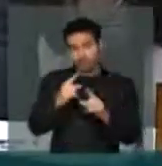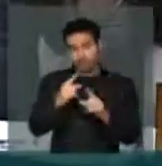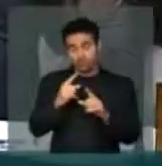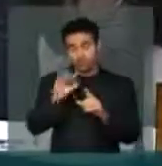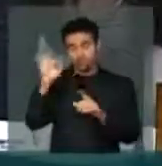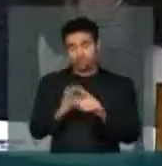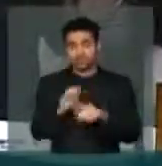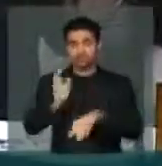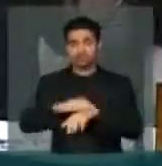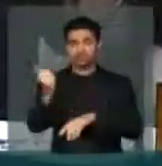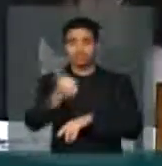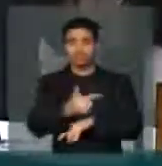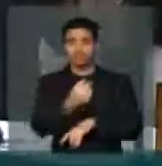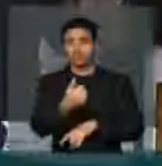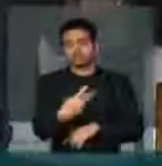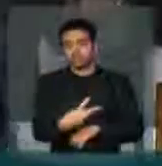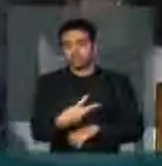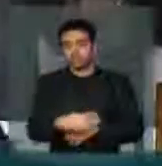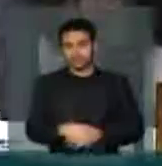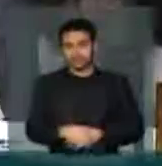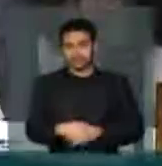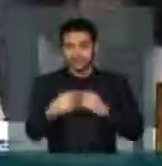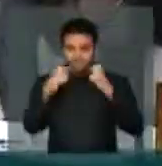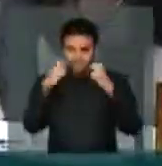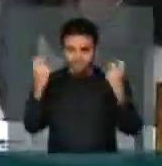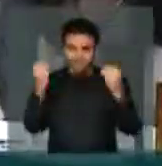2013. Essa é a vergonha do governo. Muito obrigado.